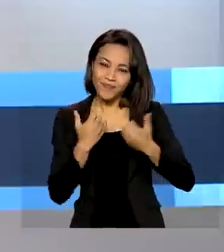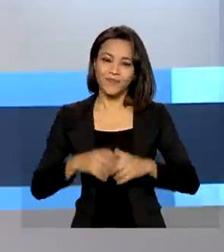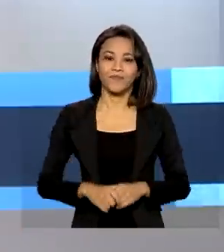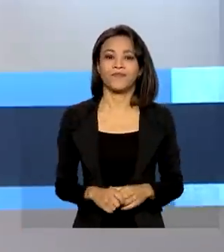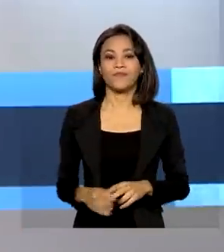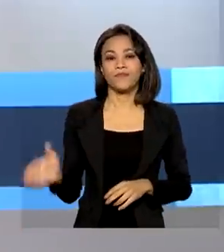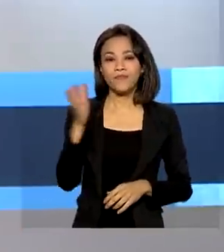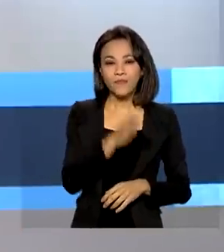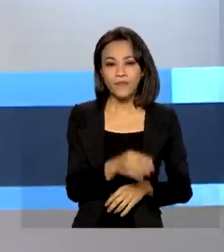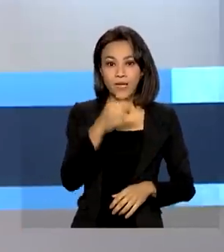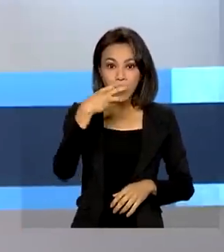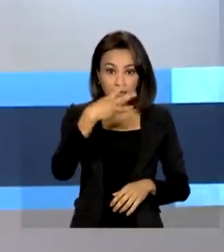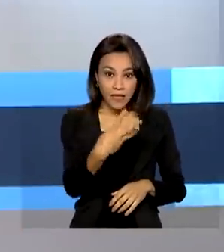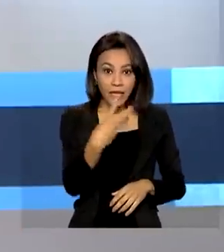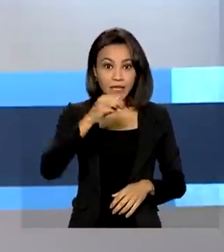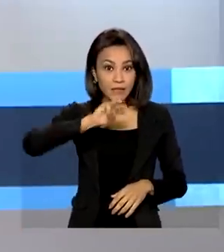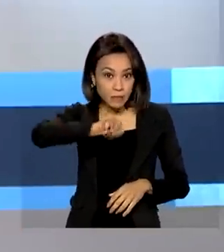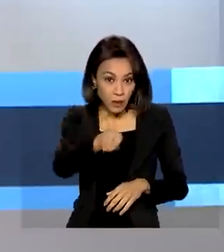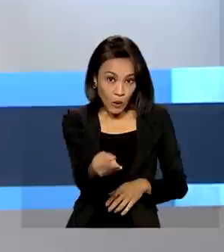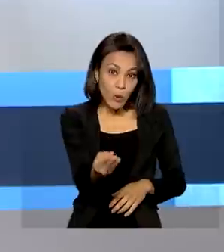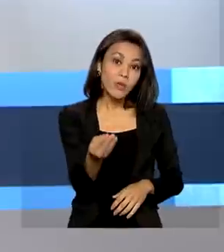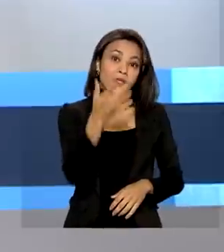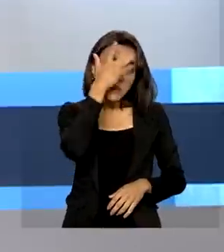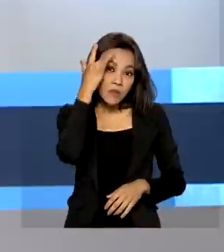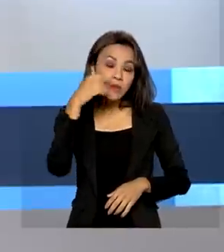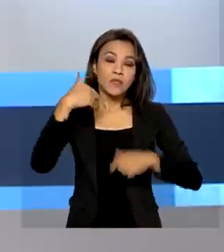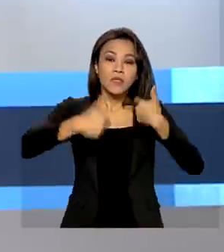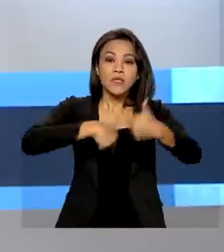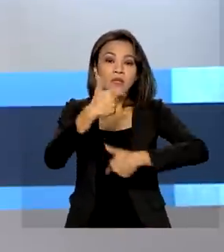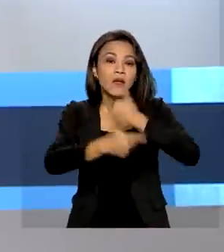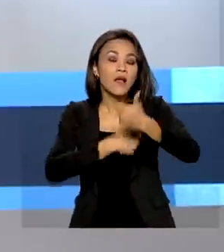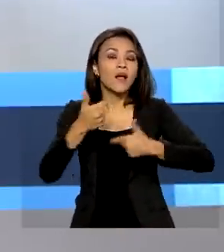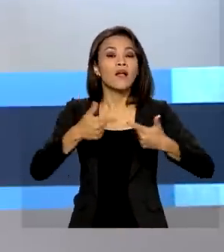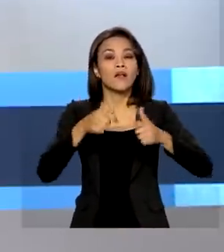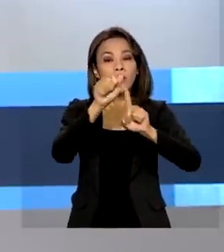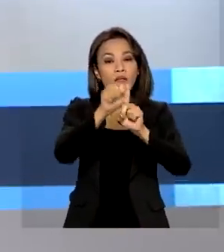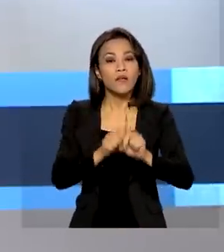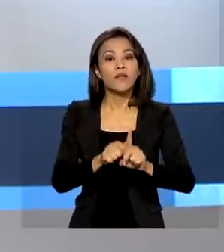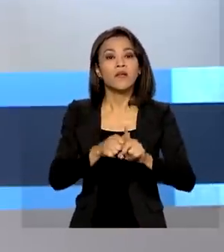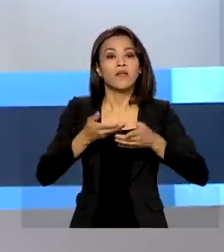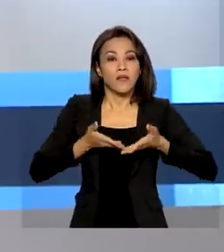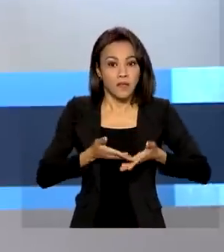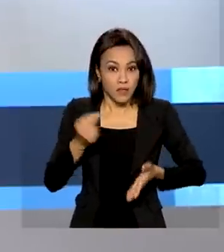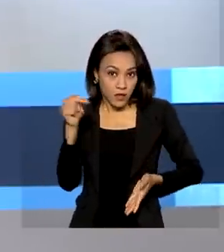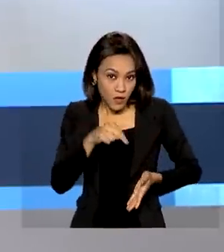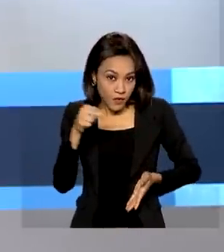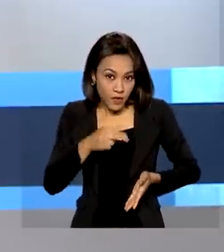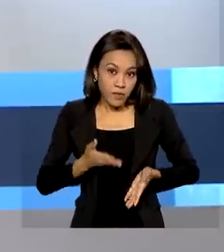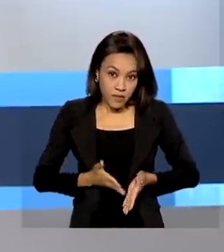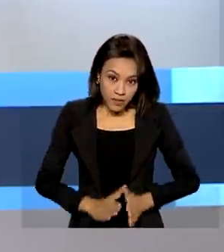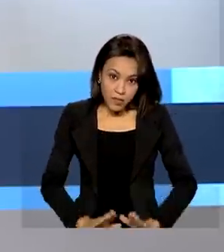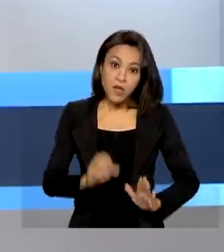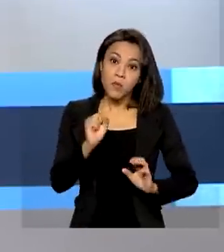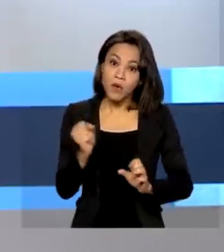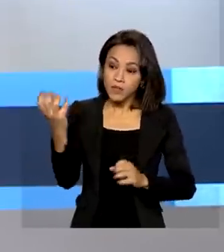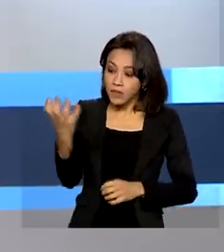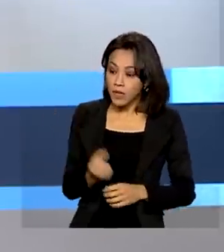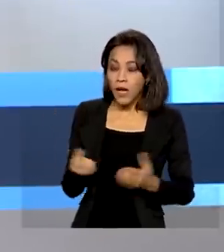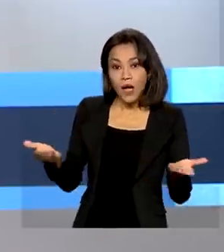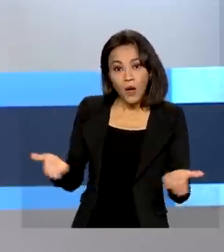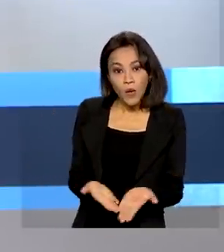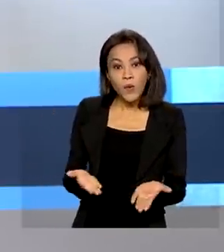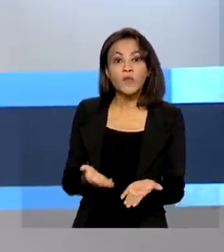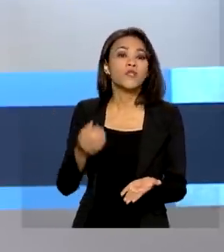Cerca de 3 milhões de trabalhadores nascidos em novembro podem sacar, a partir de hoje, até mil reais do FGTS